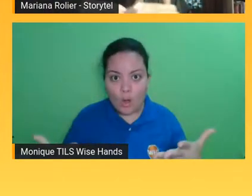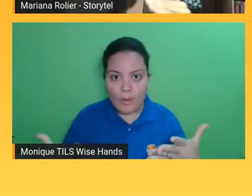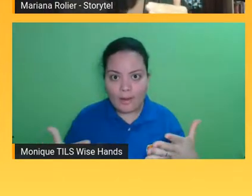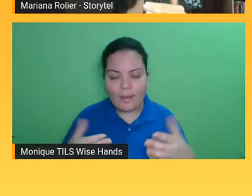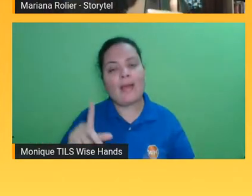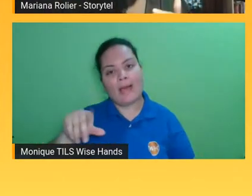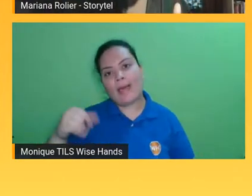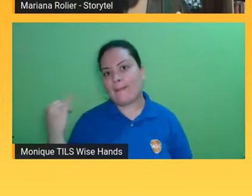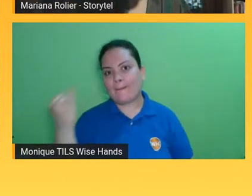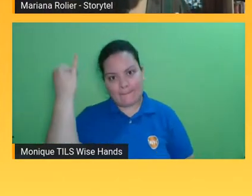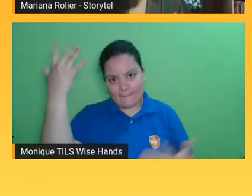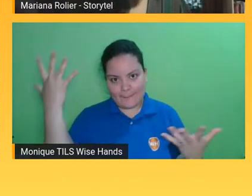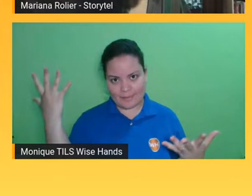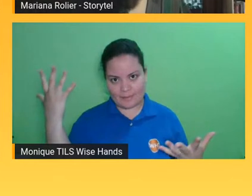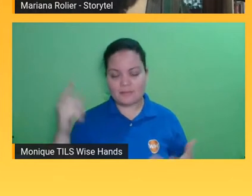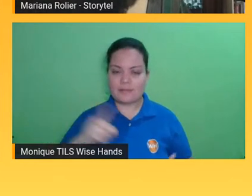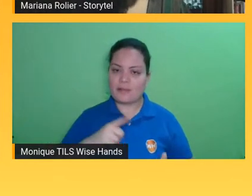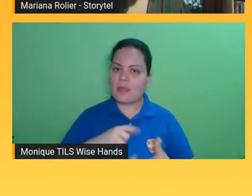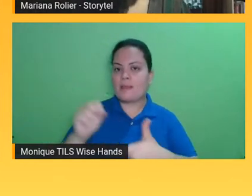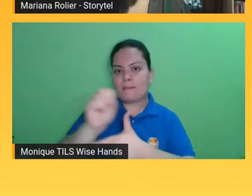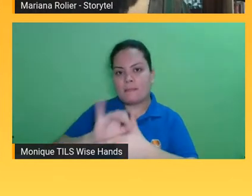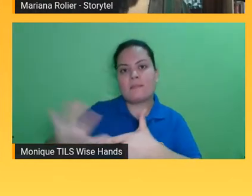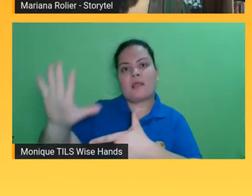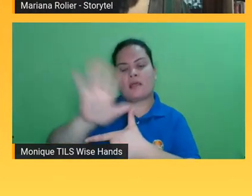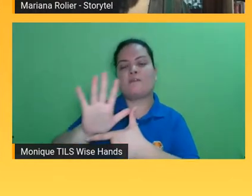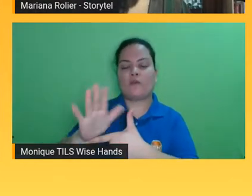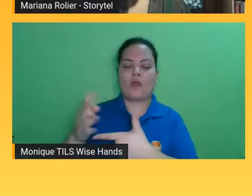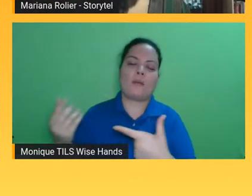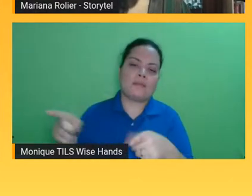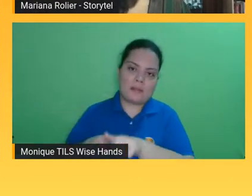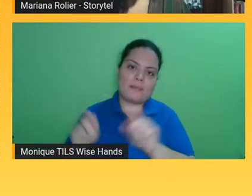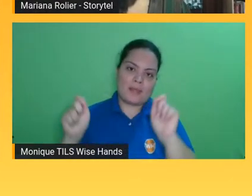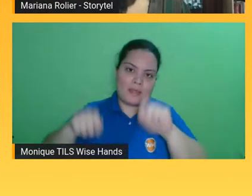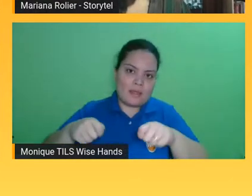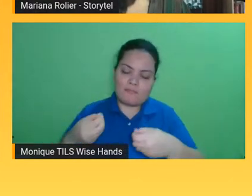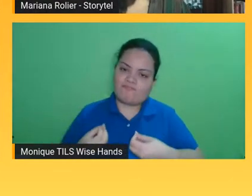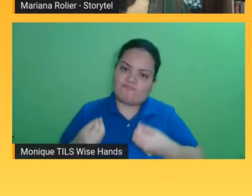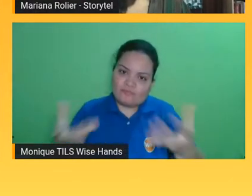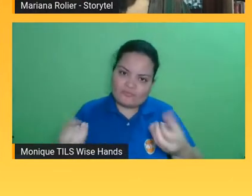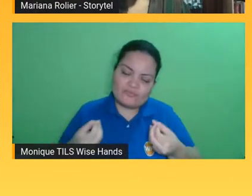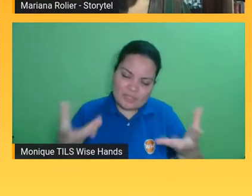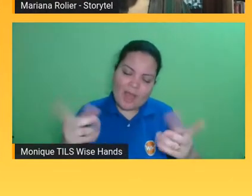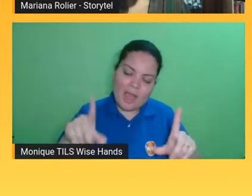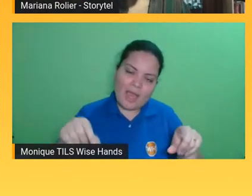plataforma você oferecer mais acesso mais inclusão também e isso é importante